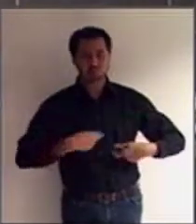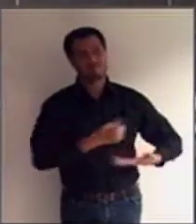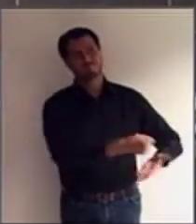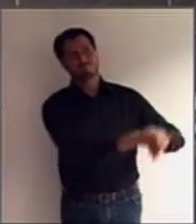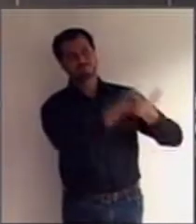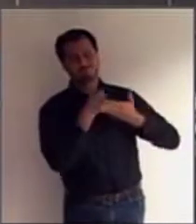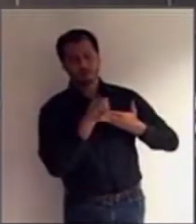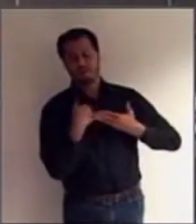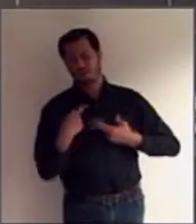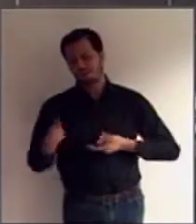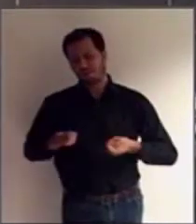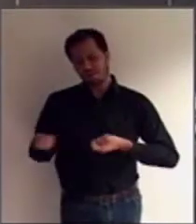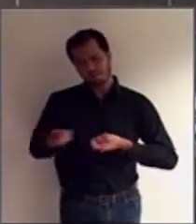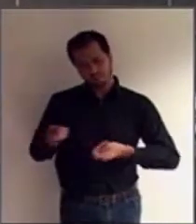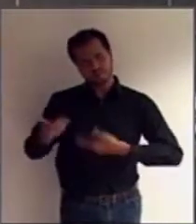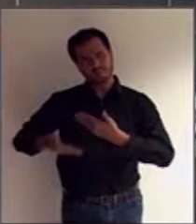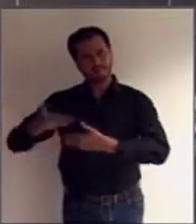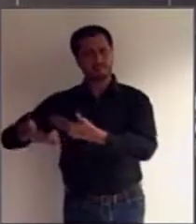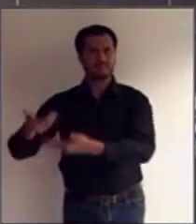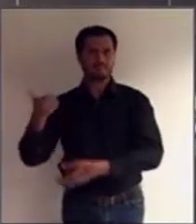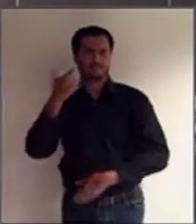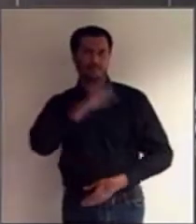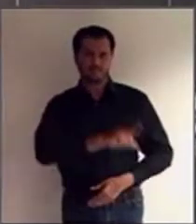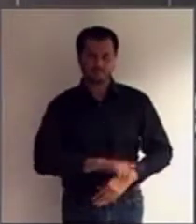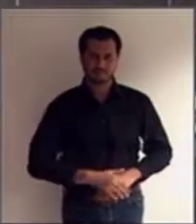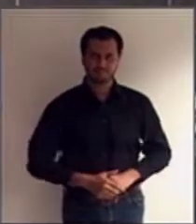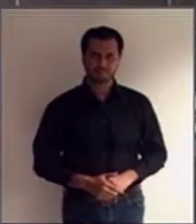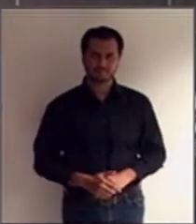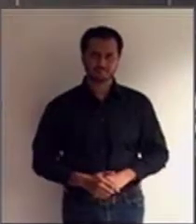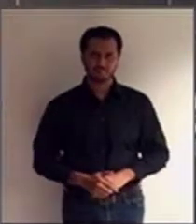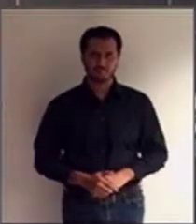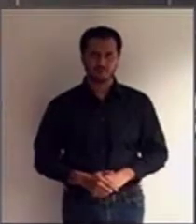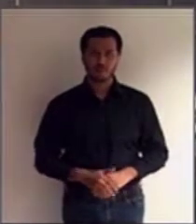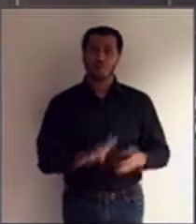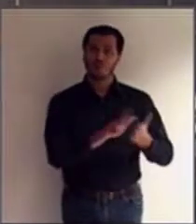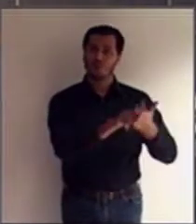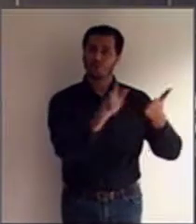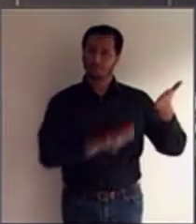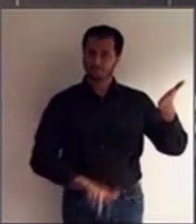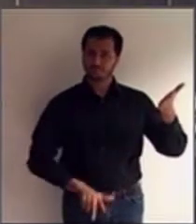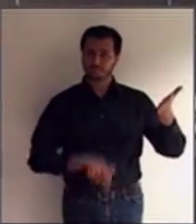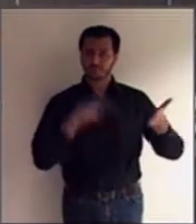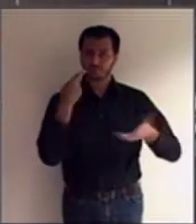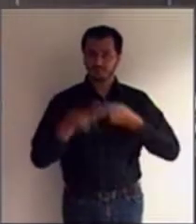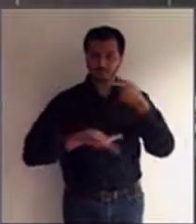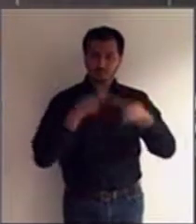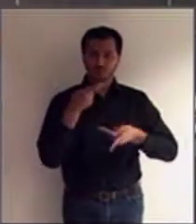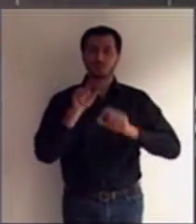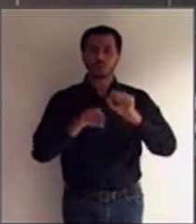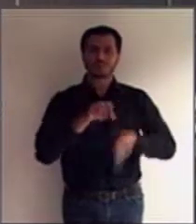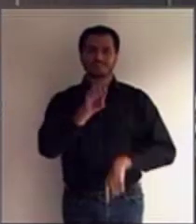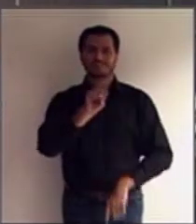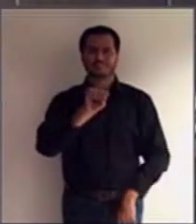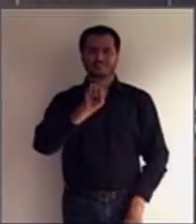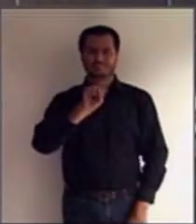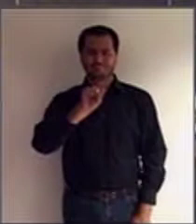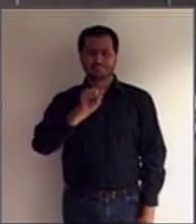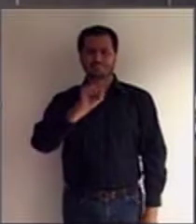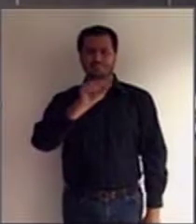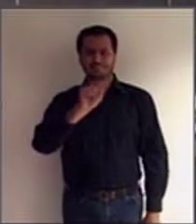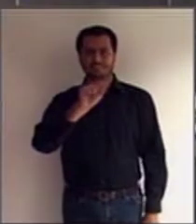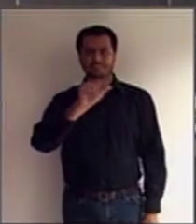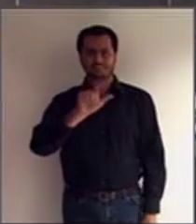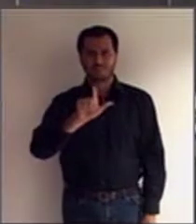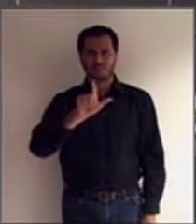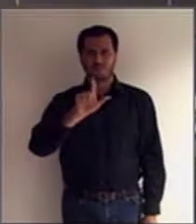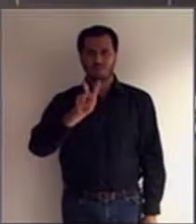a sua vida nesses aspectos civis. A Convenção da ONU chama de salvaguarda. Ela diz que todo o